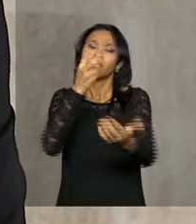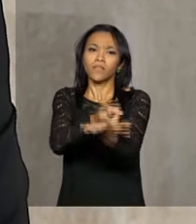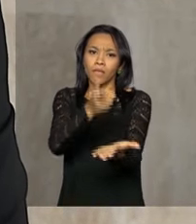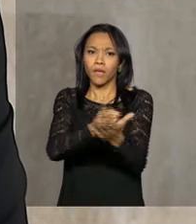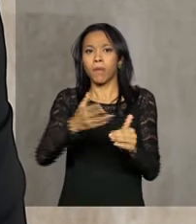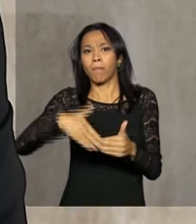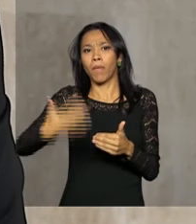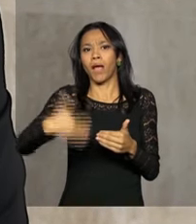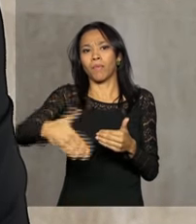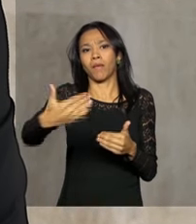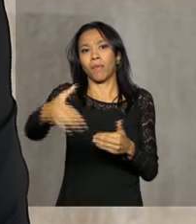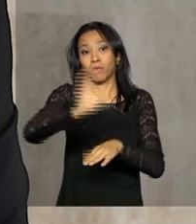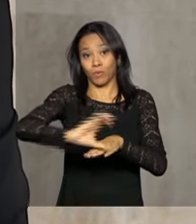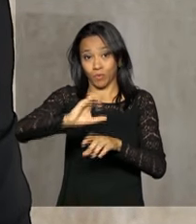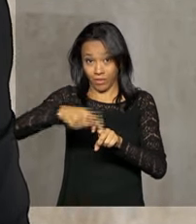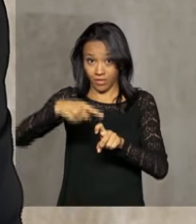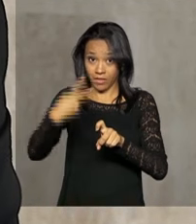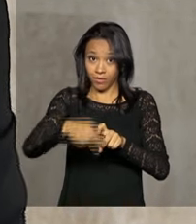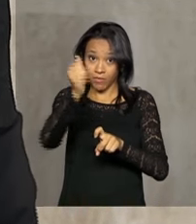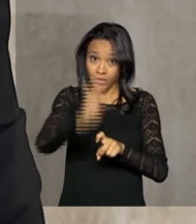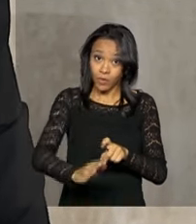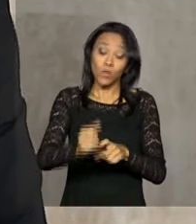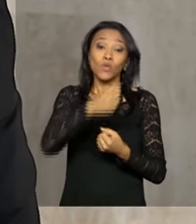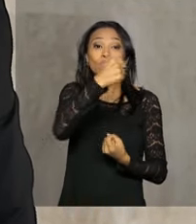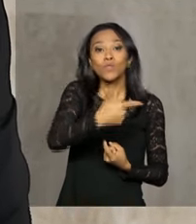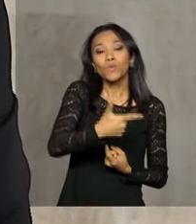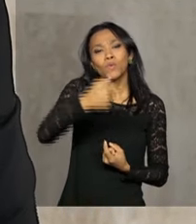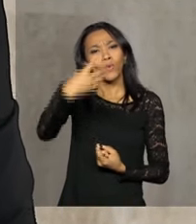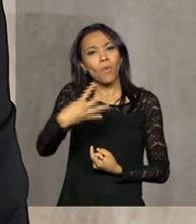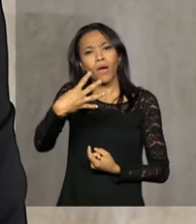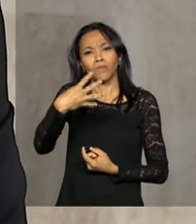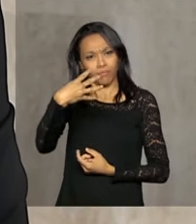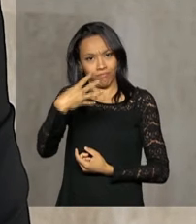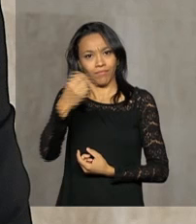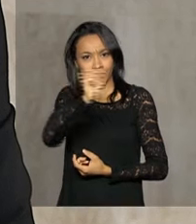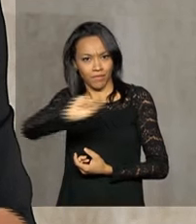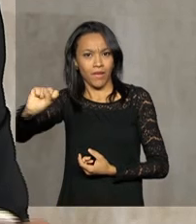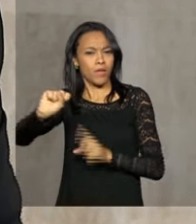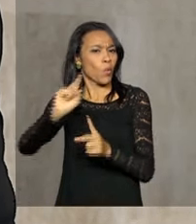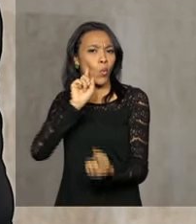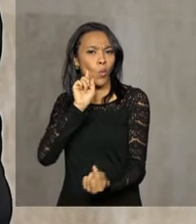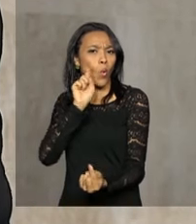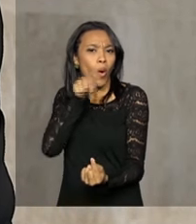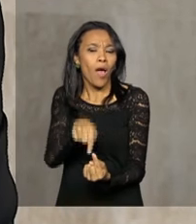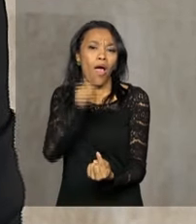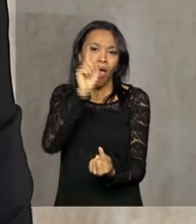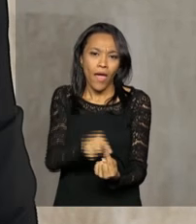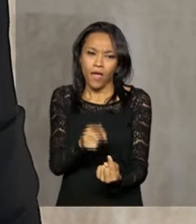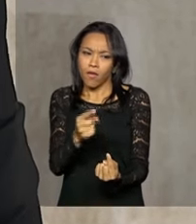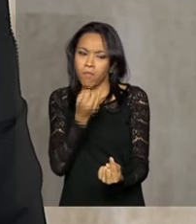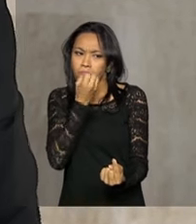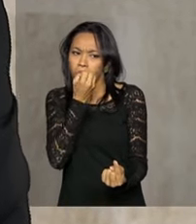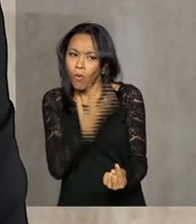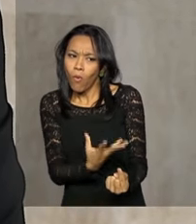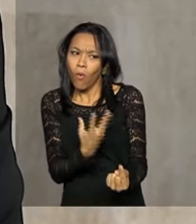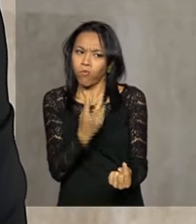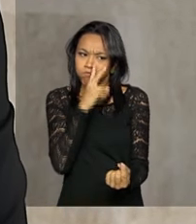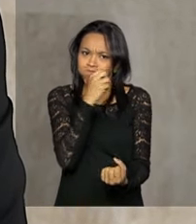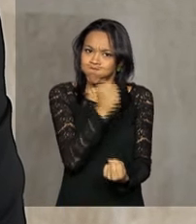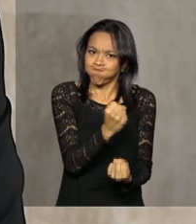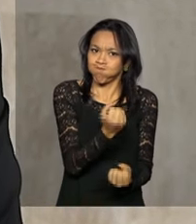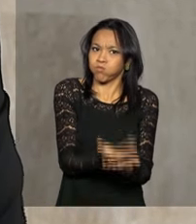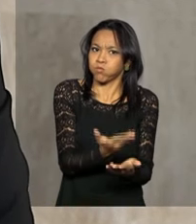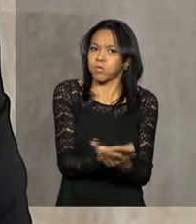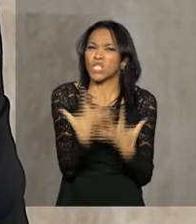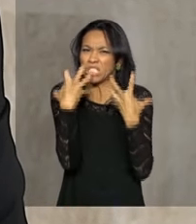medicina no Brasil. A avaliação do segundo e do quarto ano vai servir para identificar os pontos fortes e as dificuldades